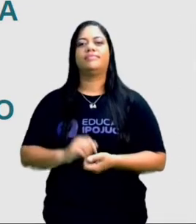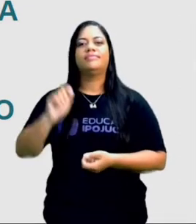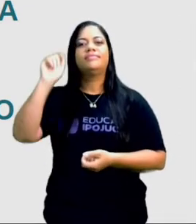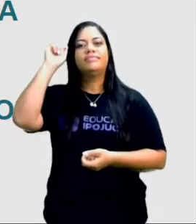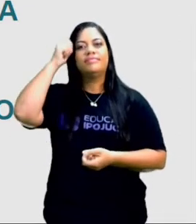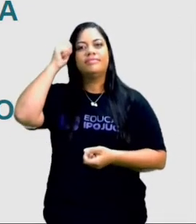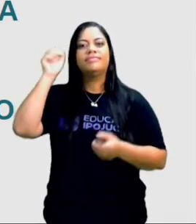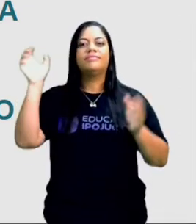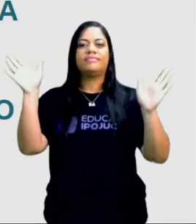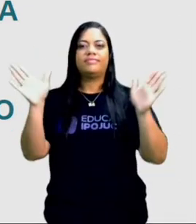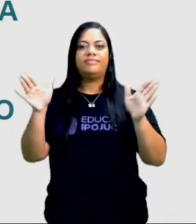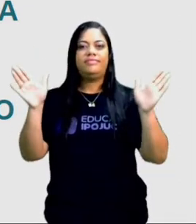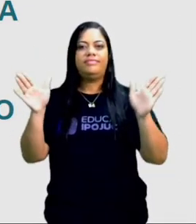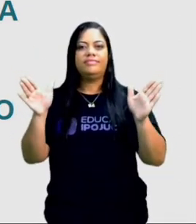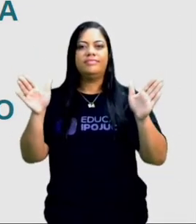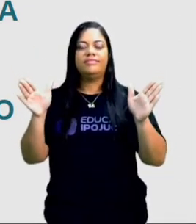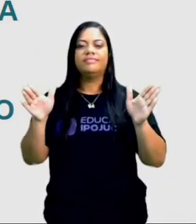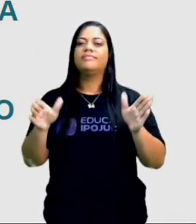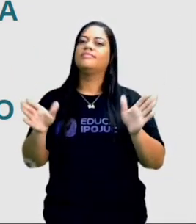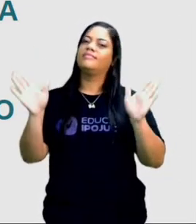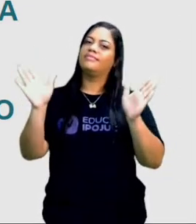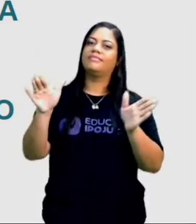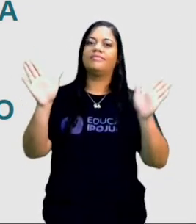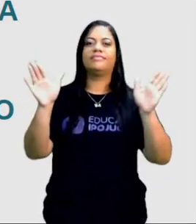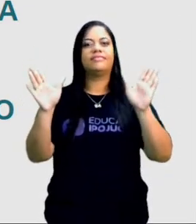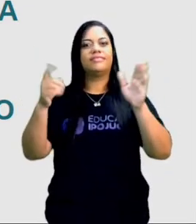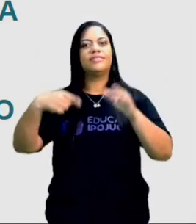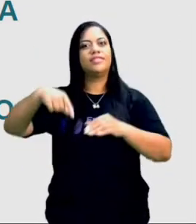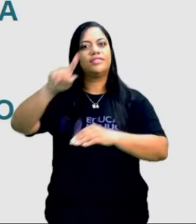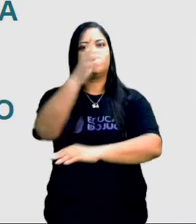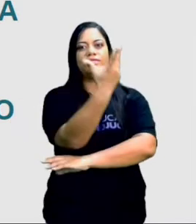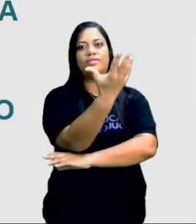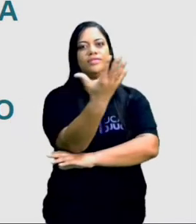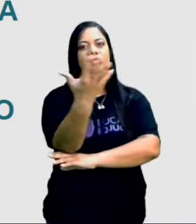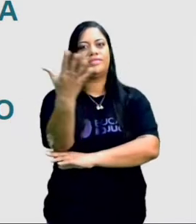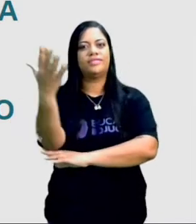pegou sua viola e voou em direção à floresta.